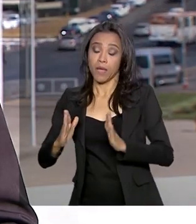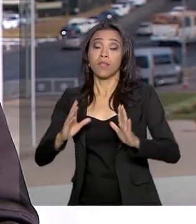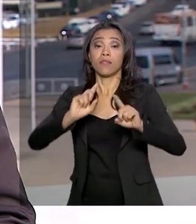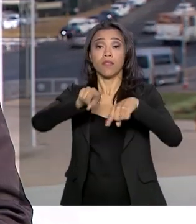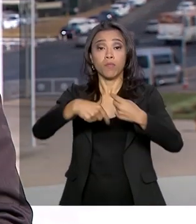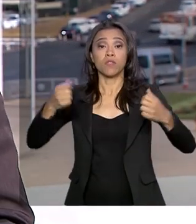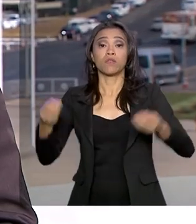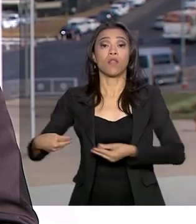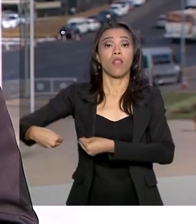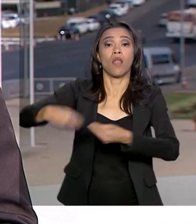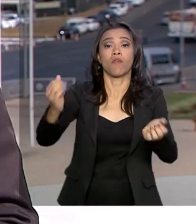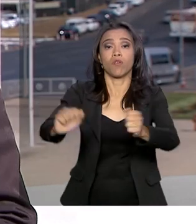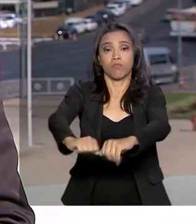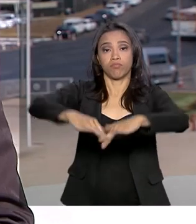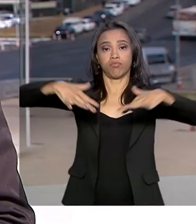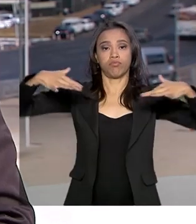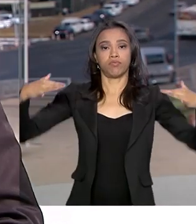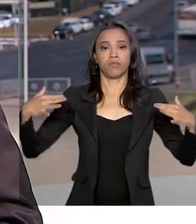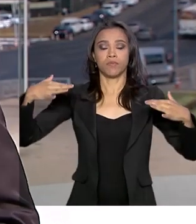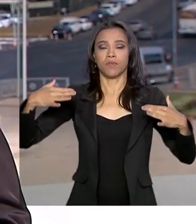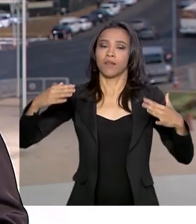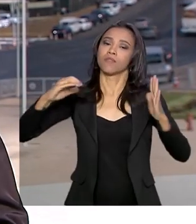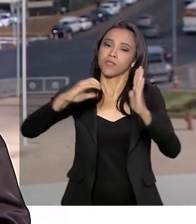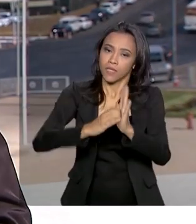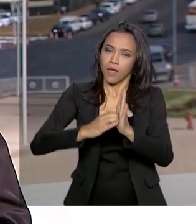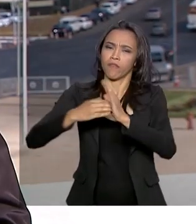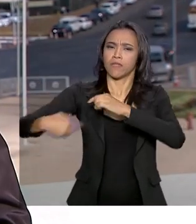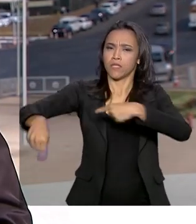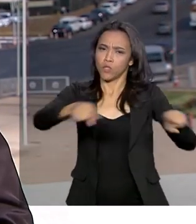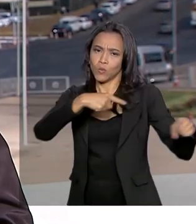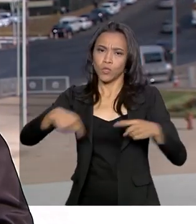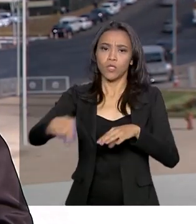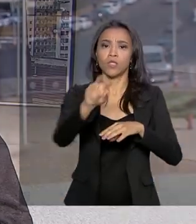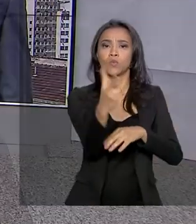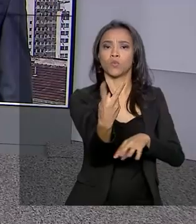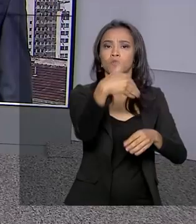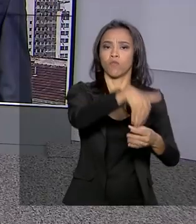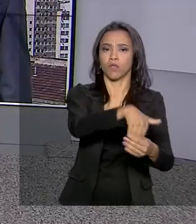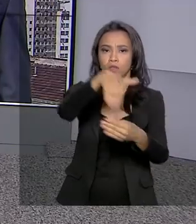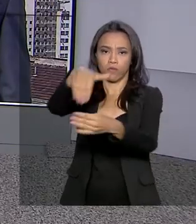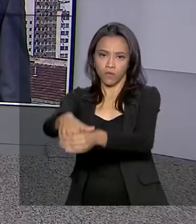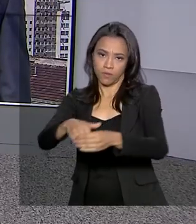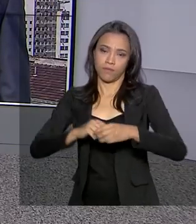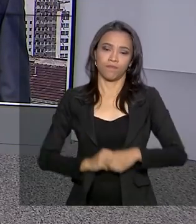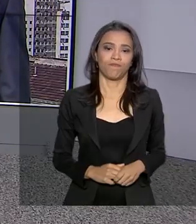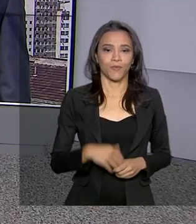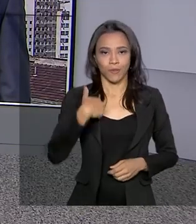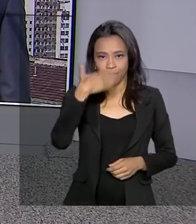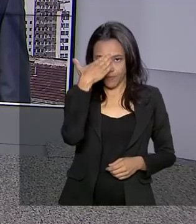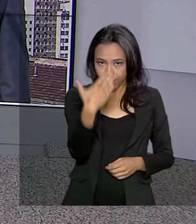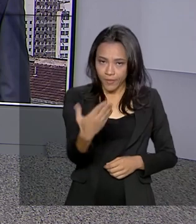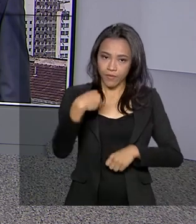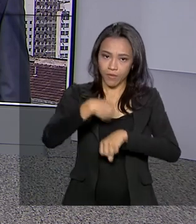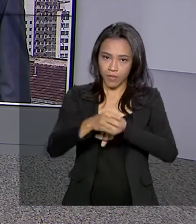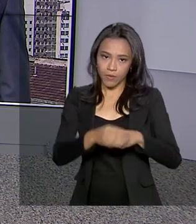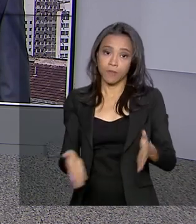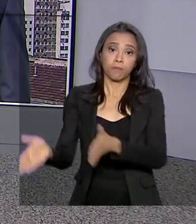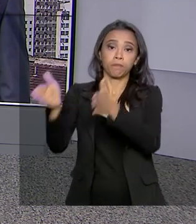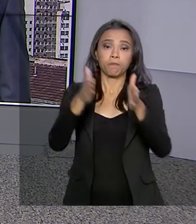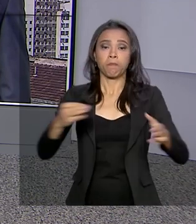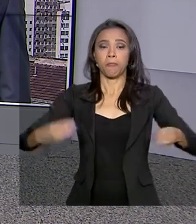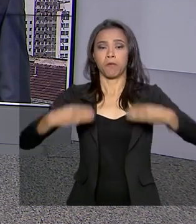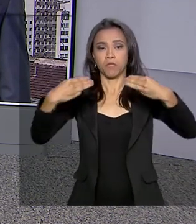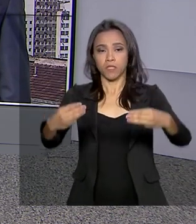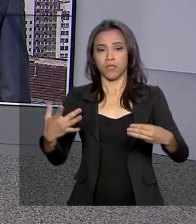plenário do Senado, onde será discutida e votada em dois turnos. Renata. Obrigada, Glauco, pelas suas informações. E olha, o Ministério da